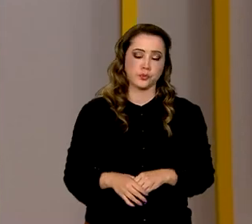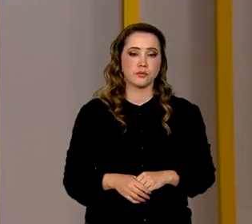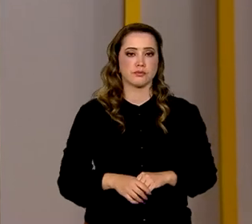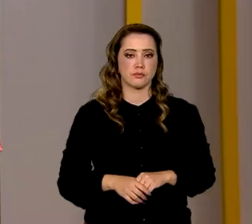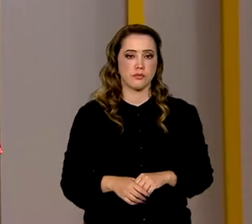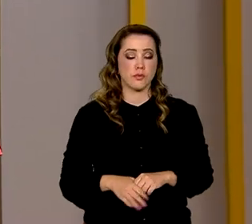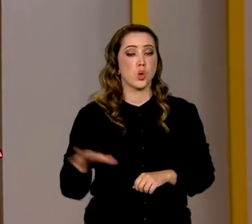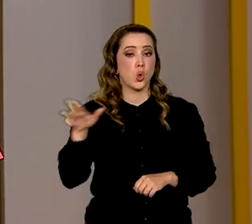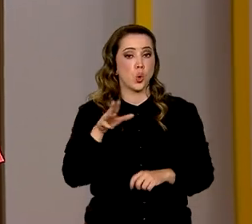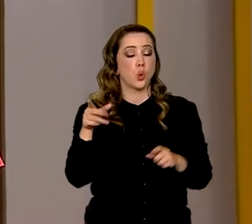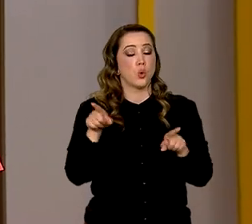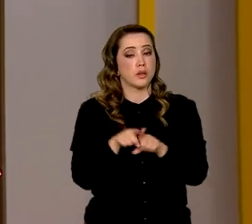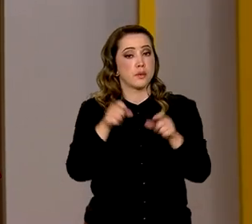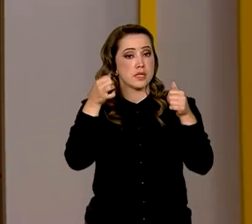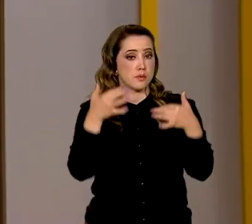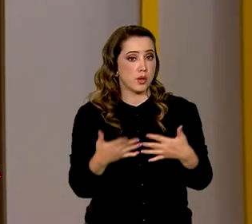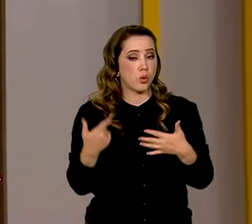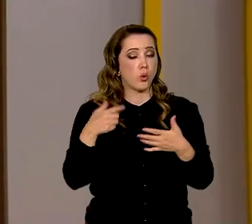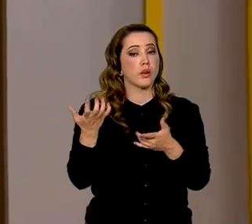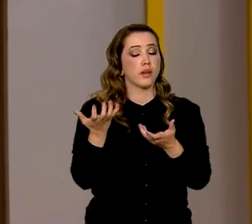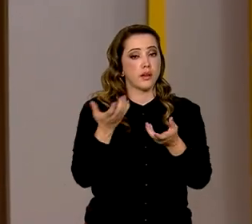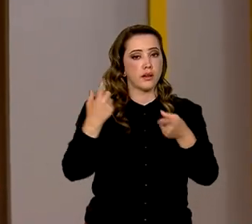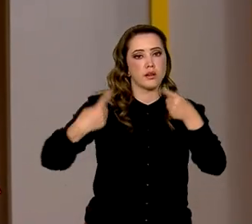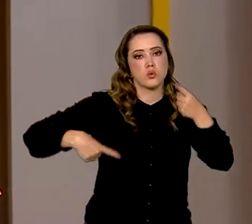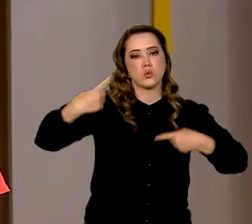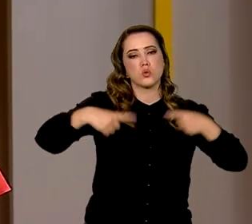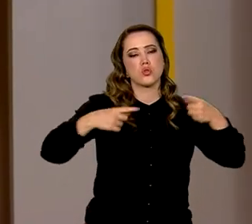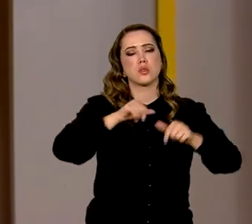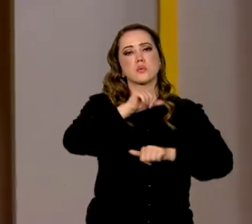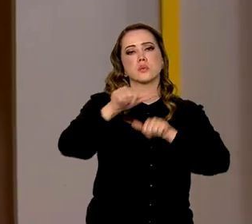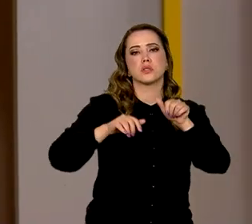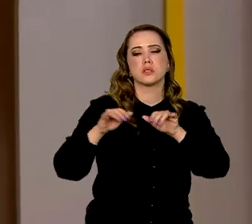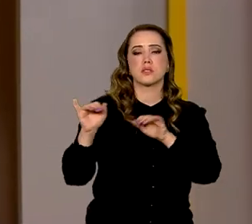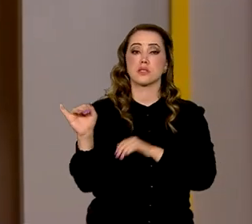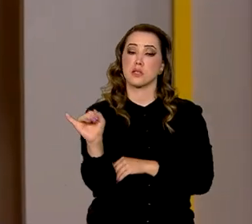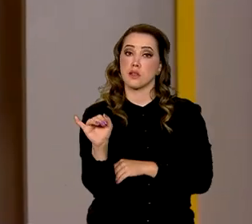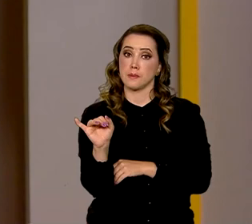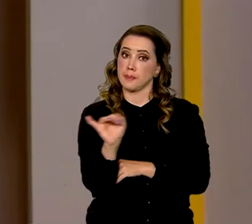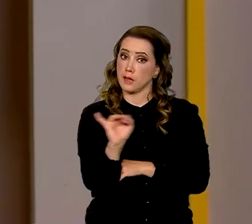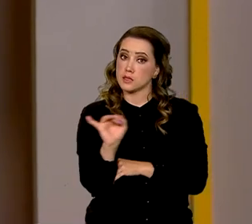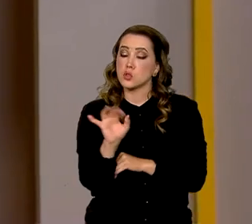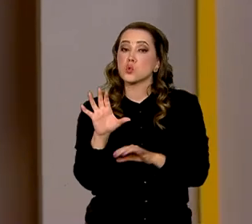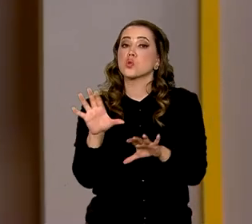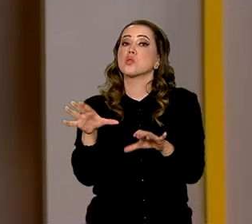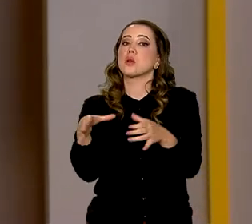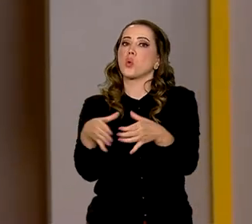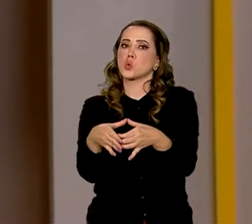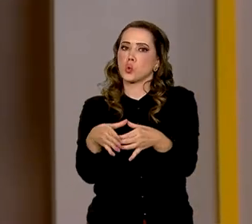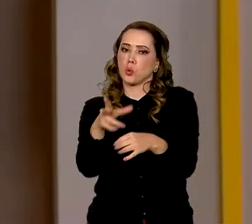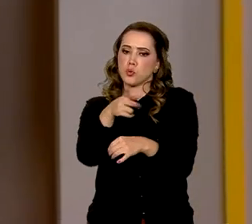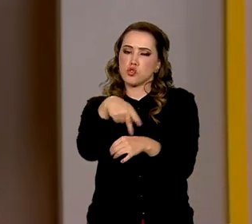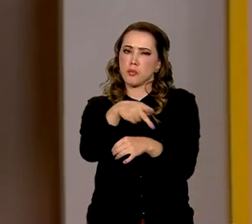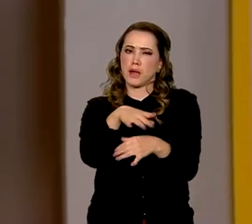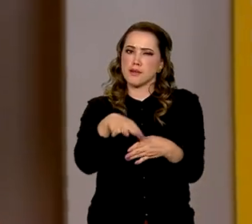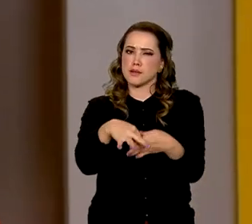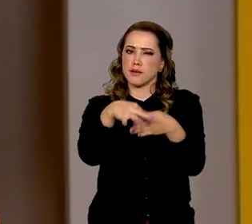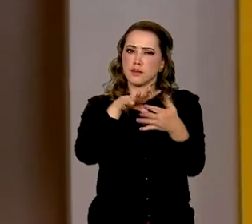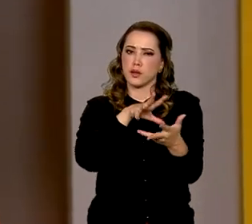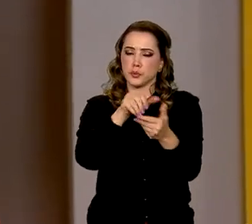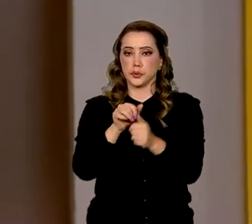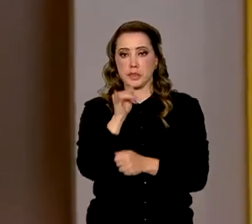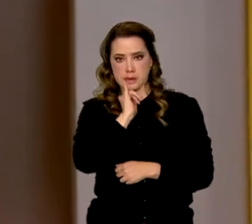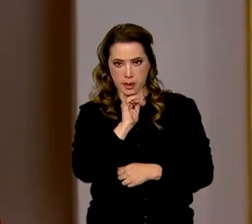Lula também falou que pretende discutir as reformas das instituições multilaterais, citou que o Fundo Monetário